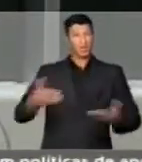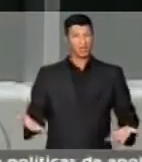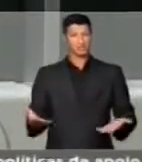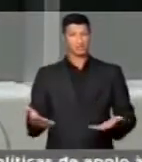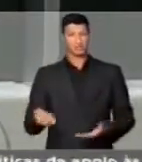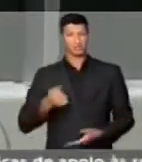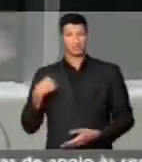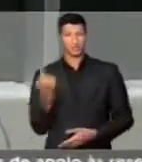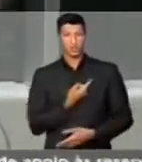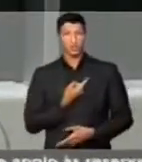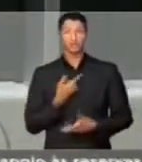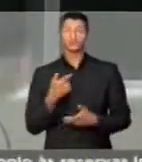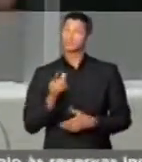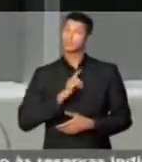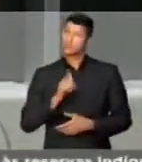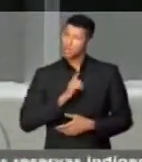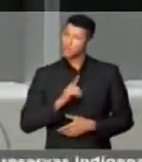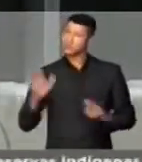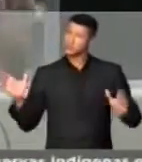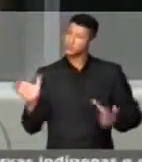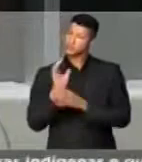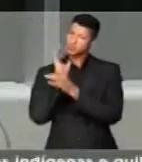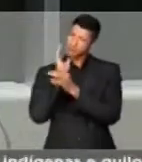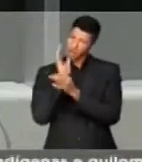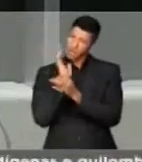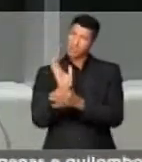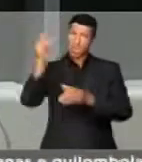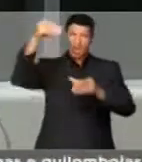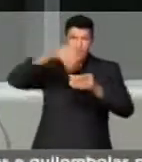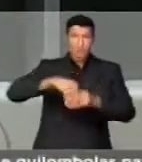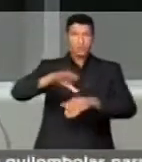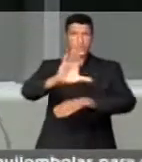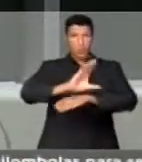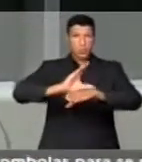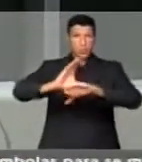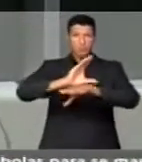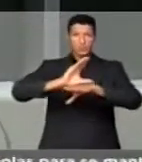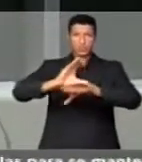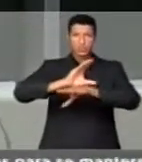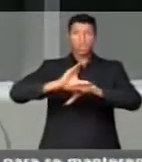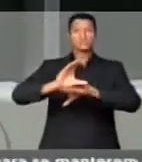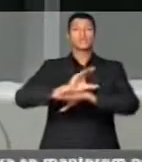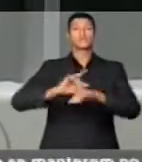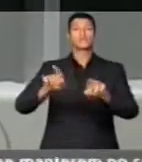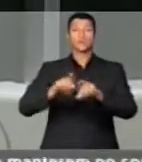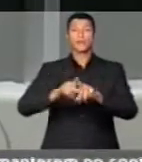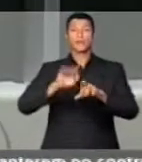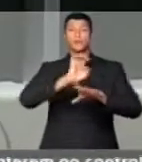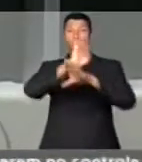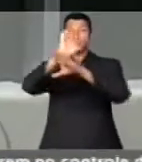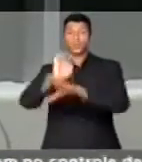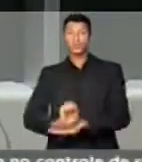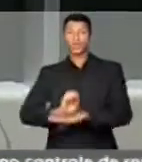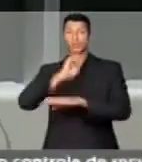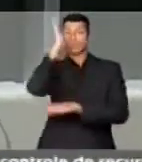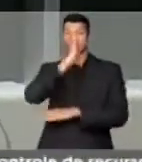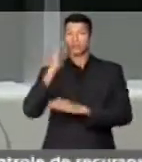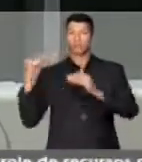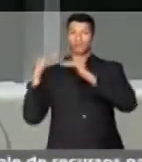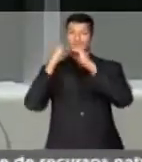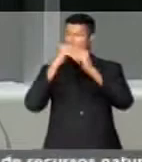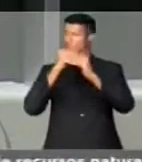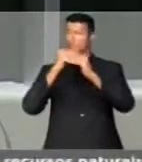Nós temos garantias constitucionais e no Estado Democrático não é